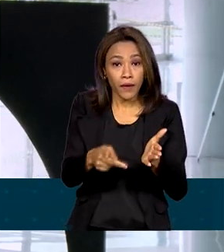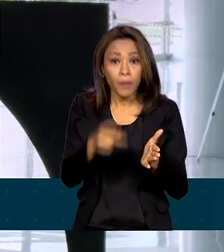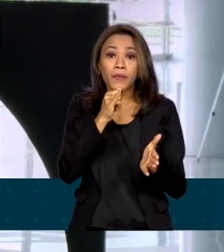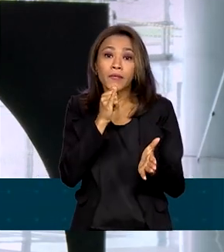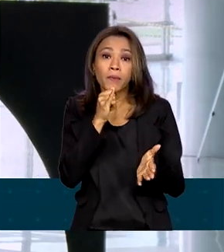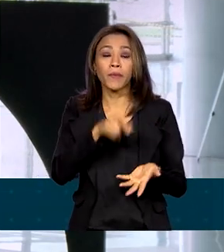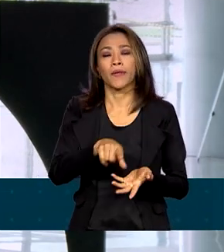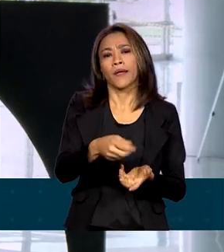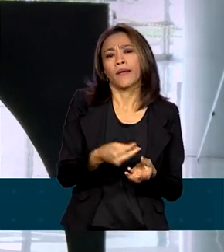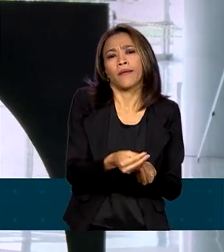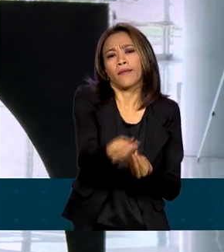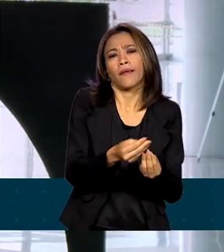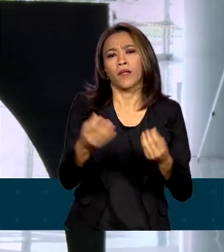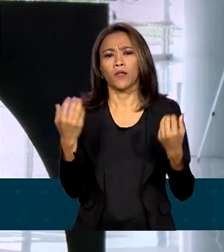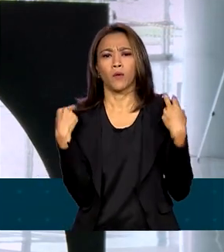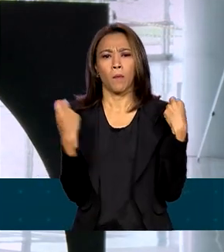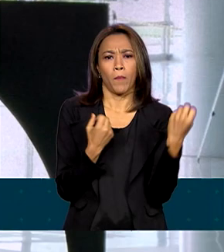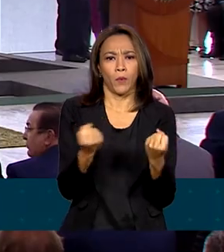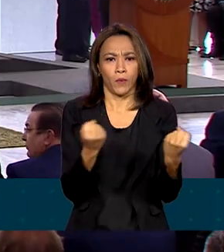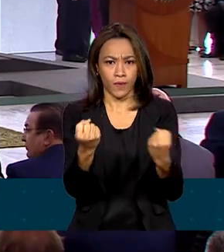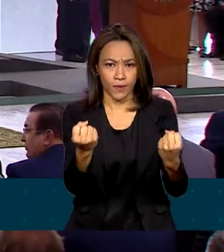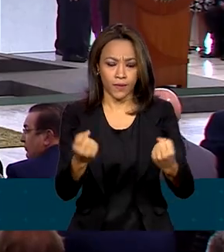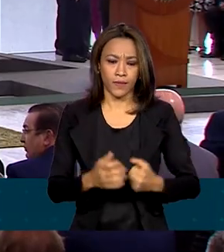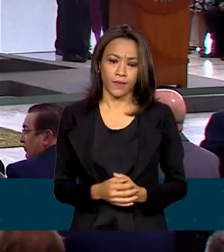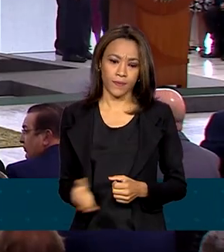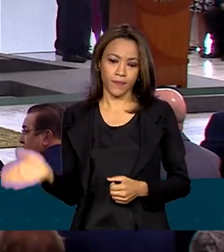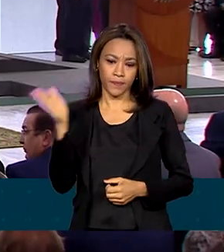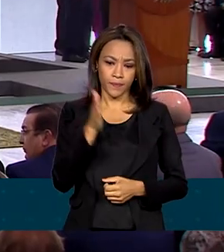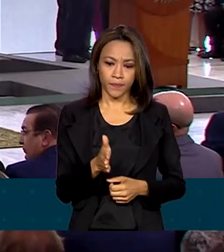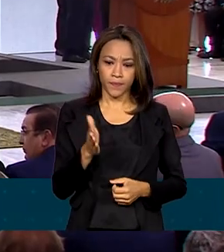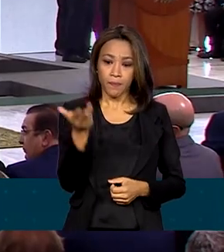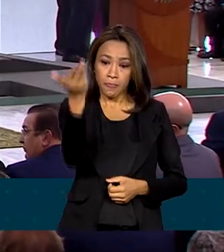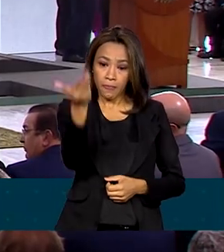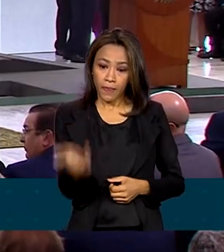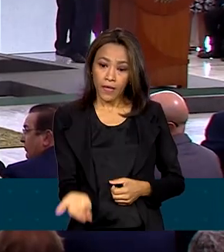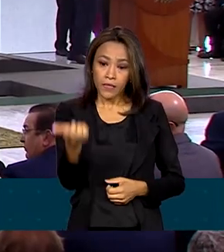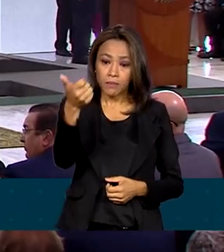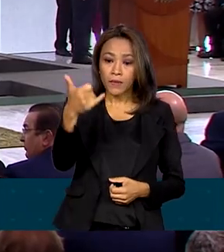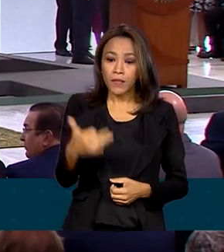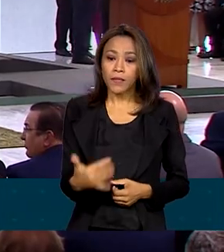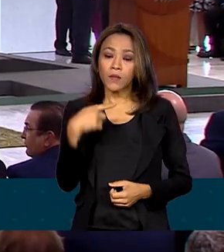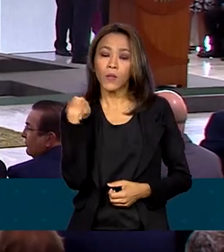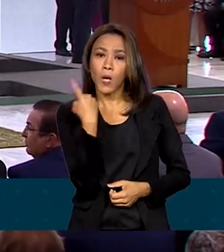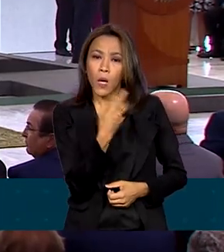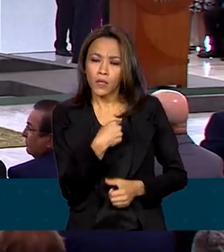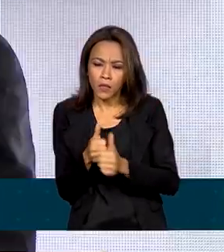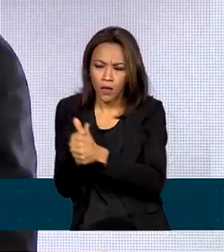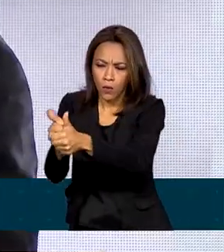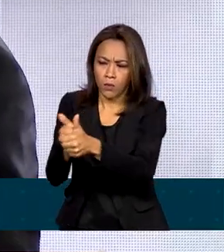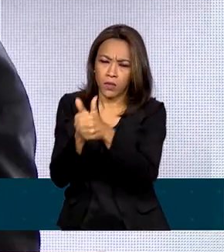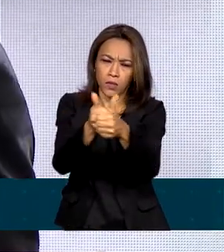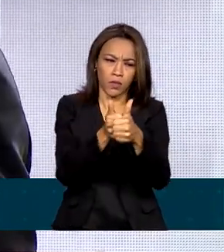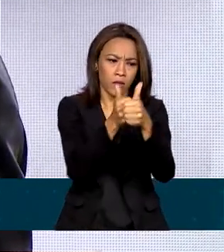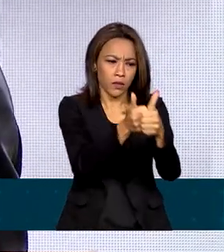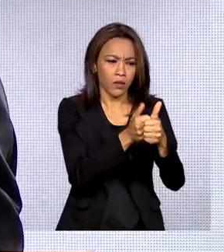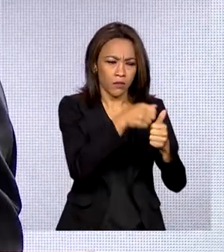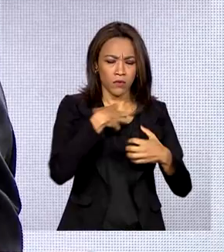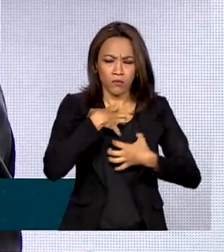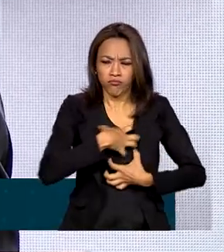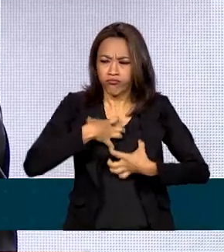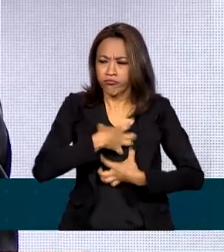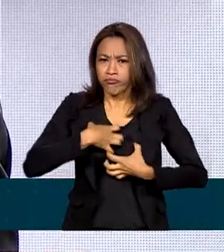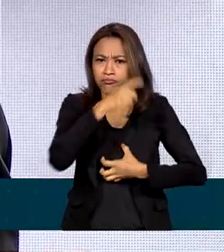entregadores e motoristas. Nós acompanhamos a angústia de trabalhadores,